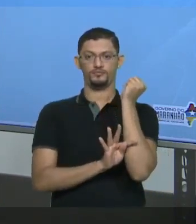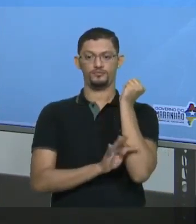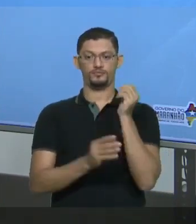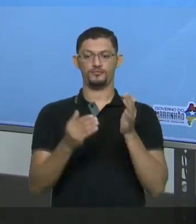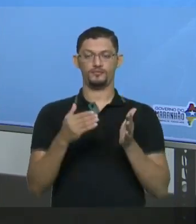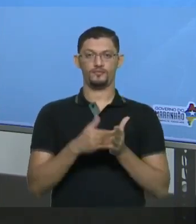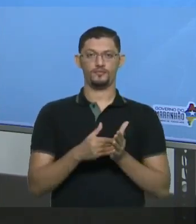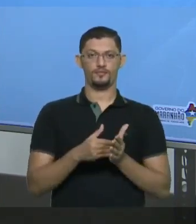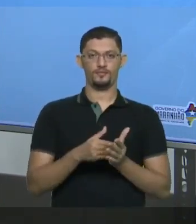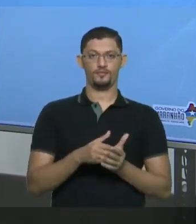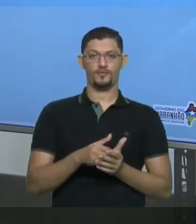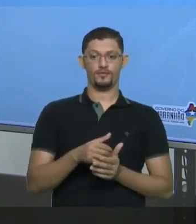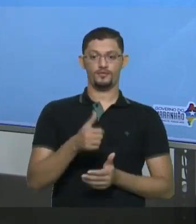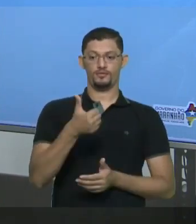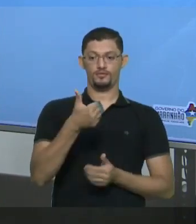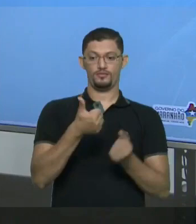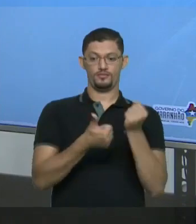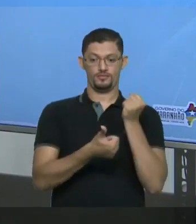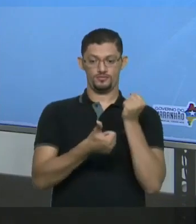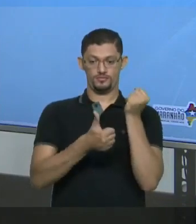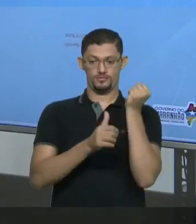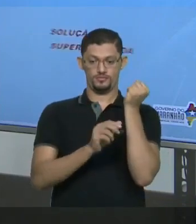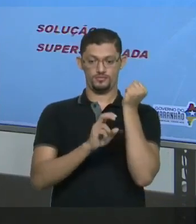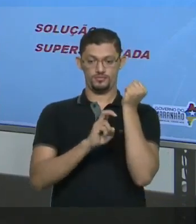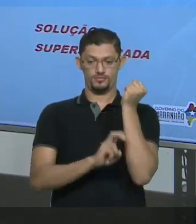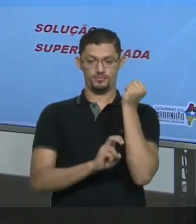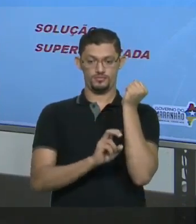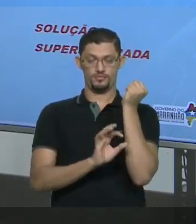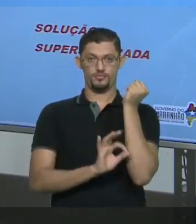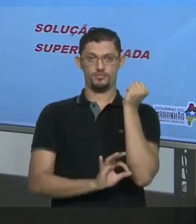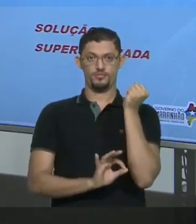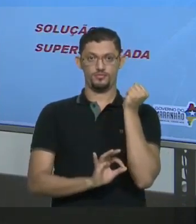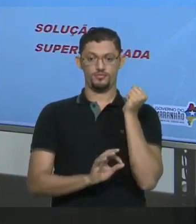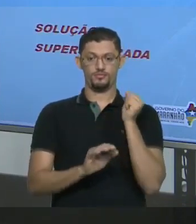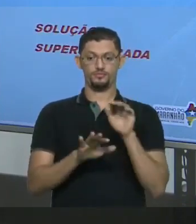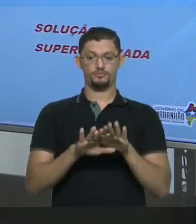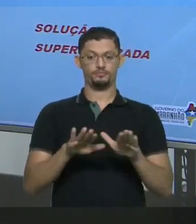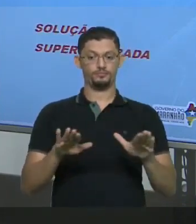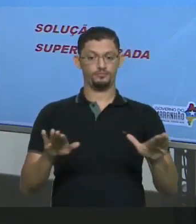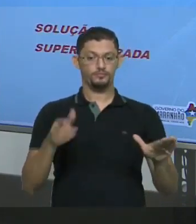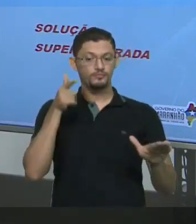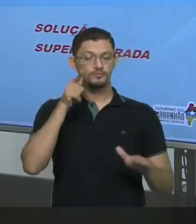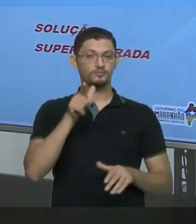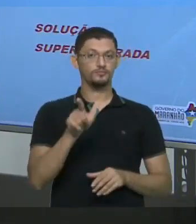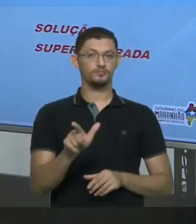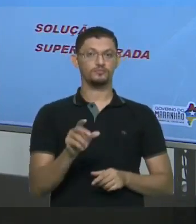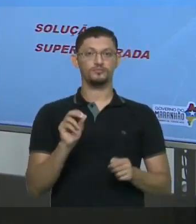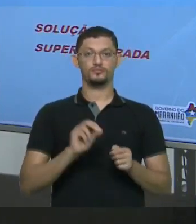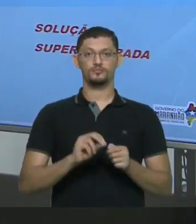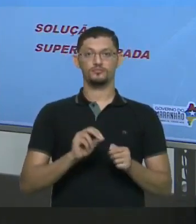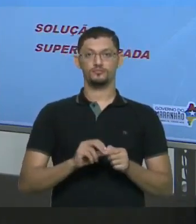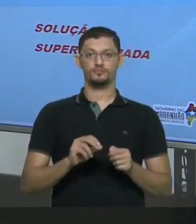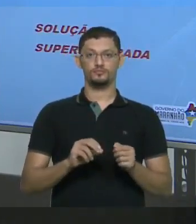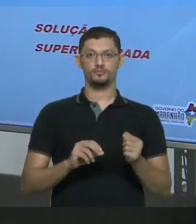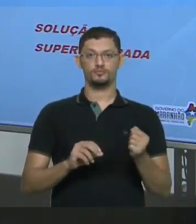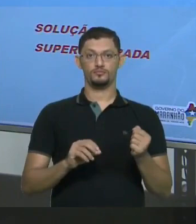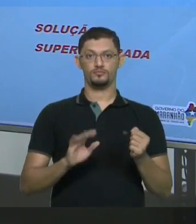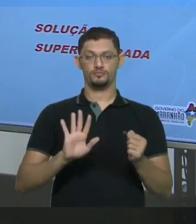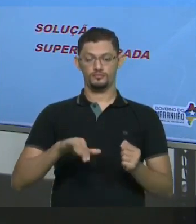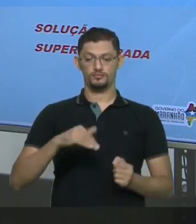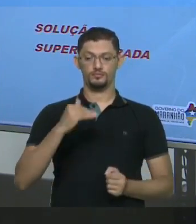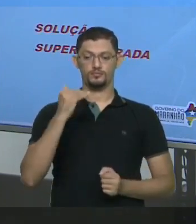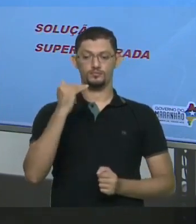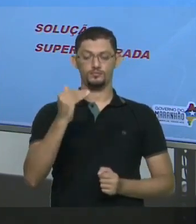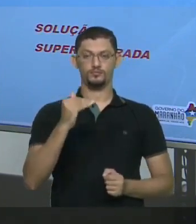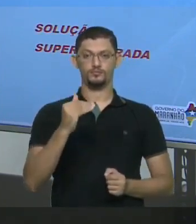Os 15 graus Celsius E se eu não Perturbar o sistema Eu consigo Ter acima do máximo